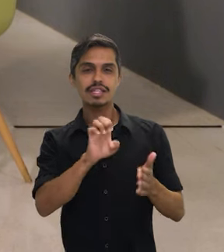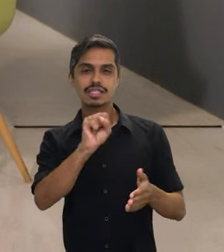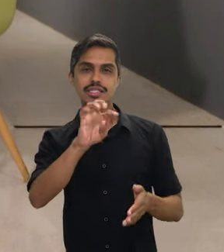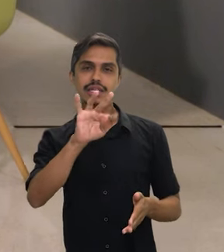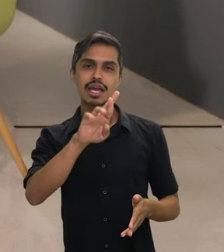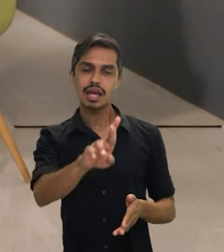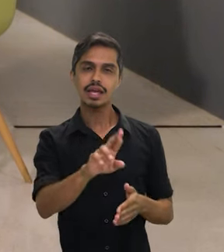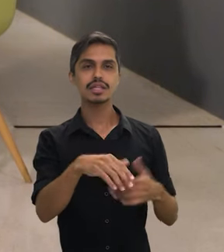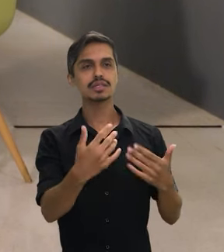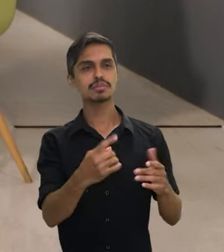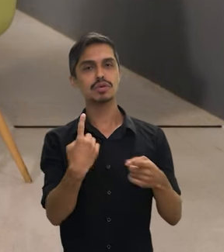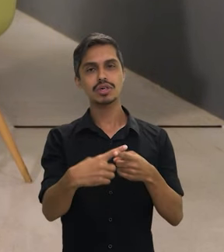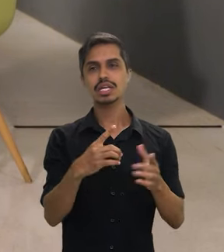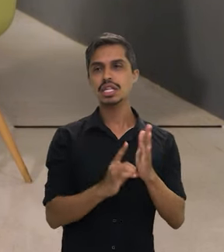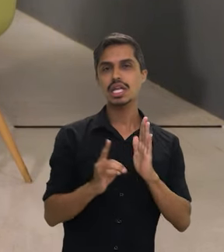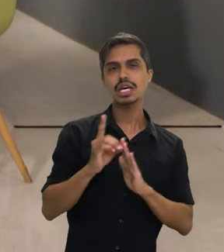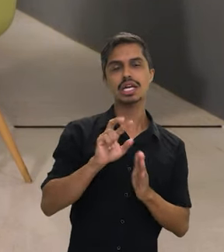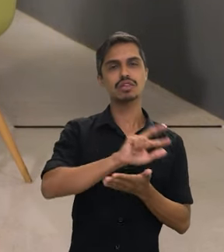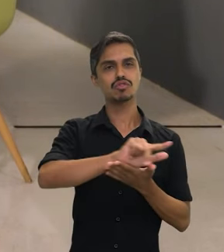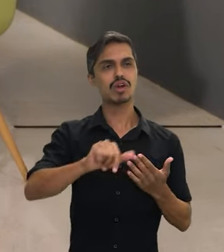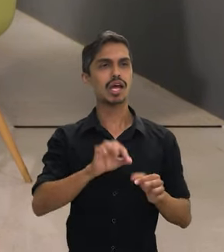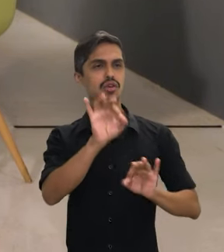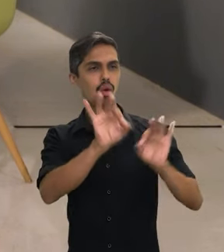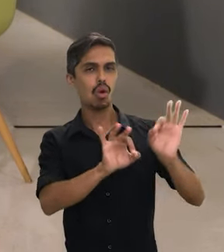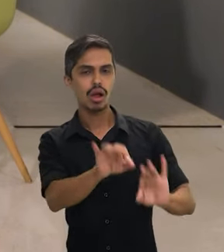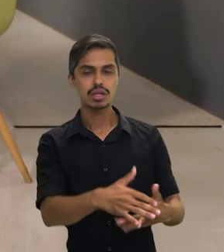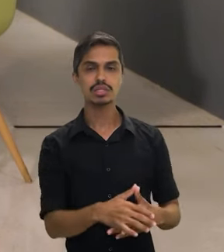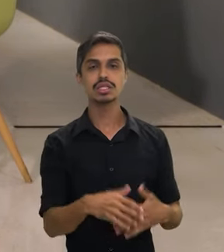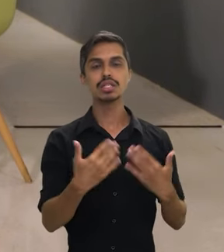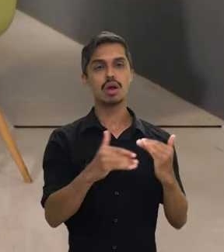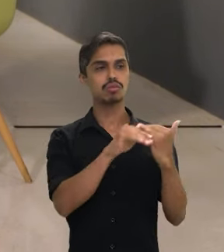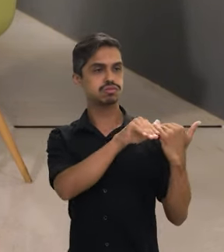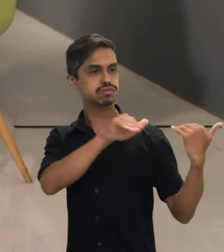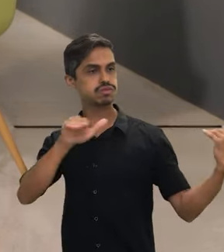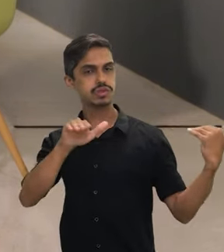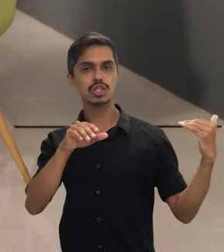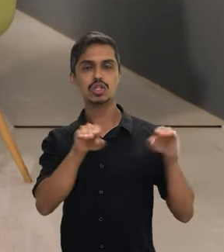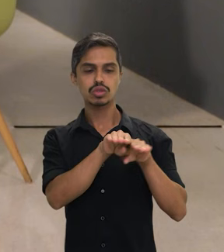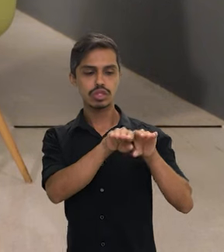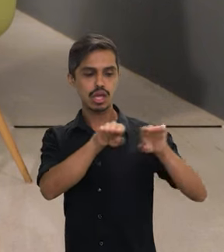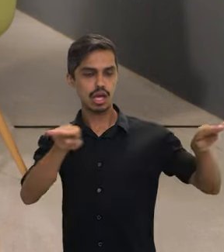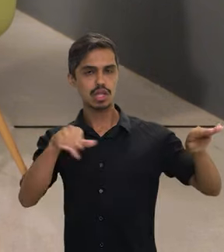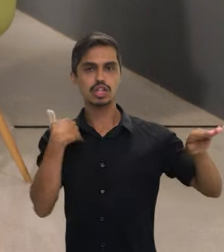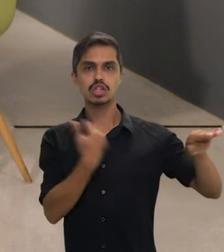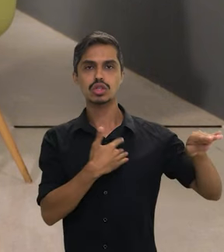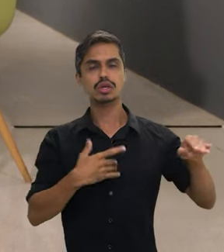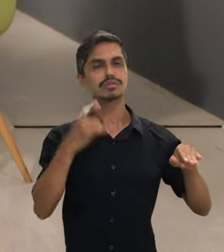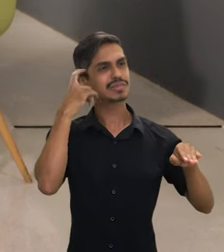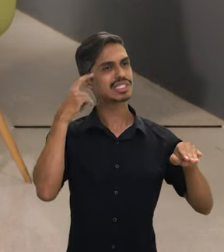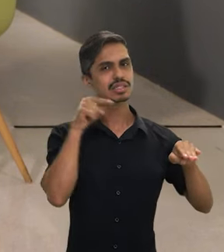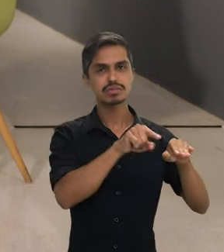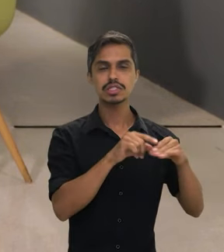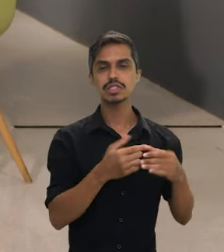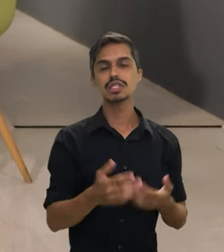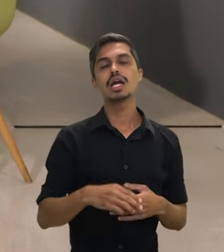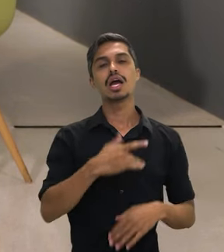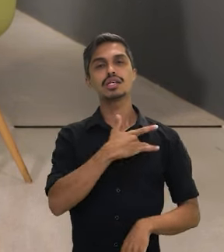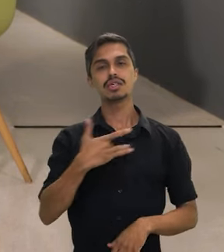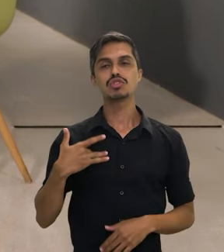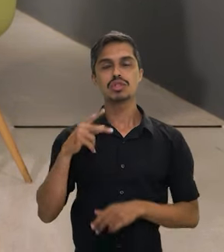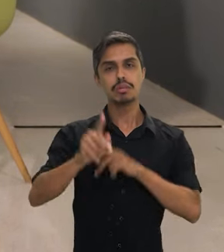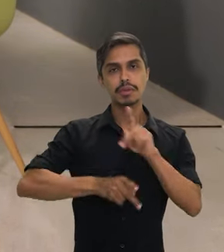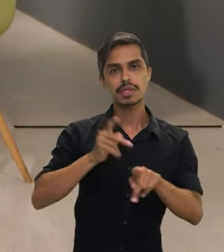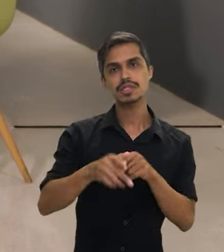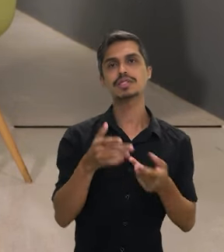número específico para as mulheres negras também. Então, transversalizar foi importante e passa por tudo isso, assim, a saúde da população